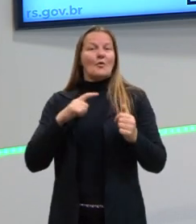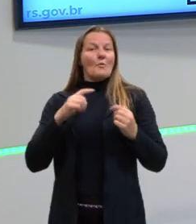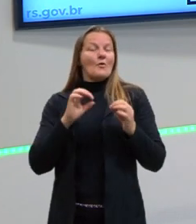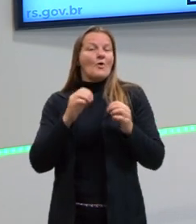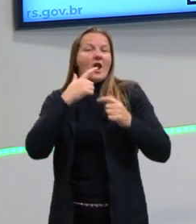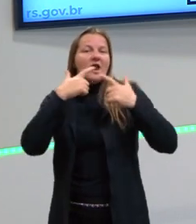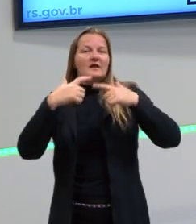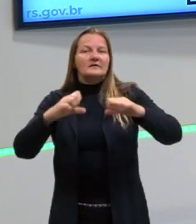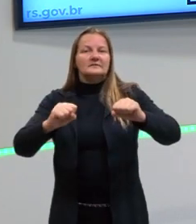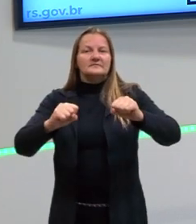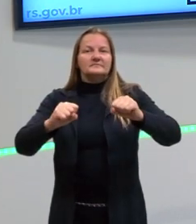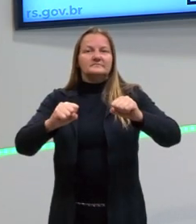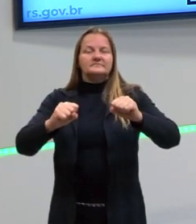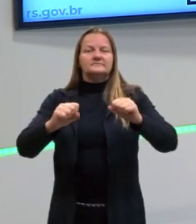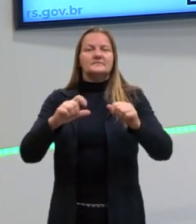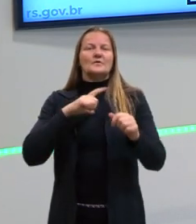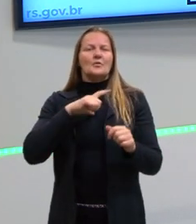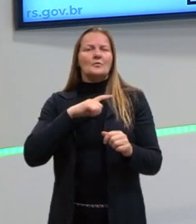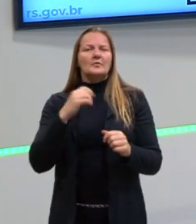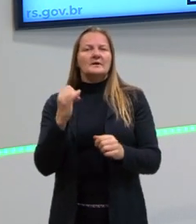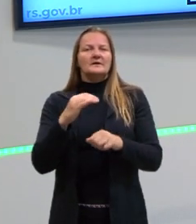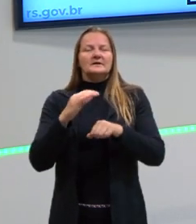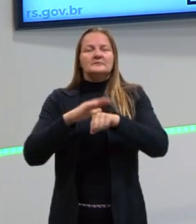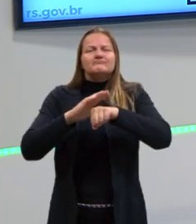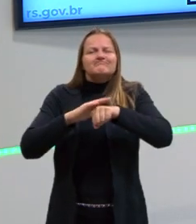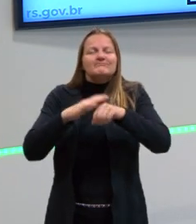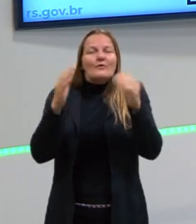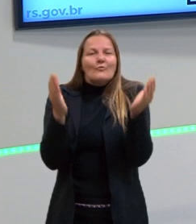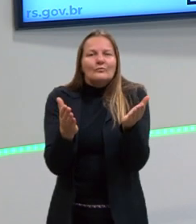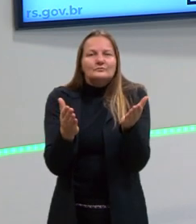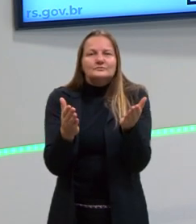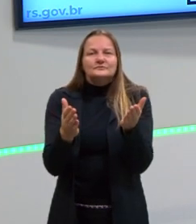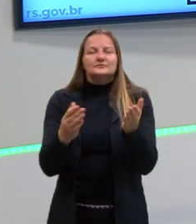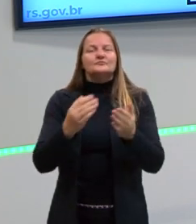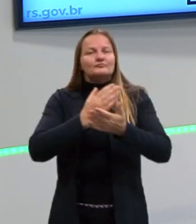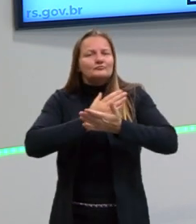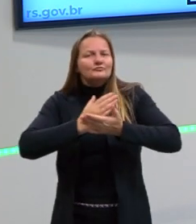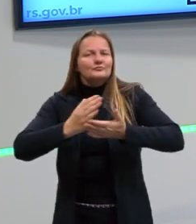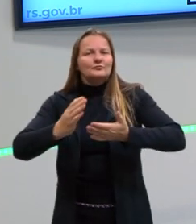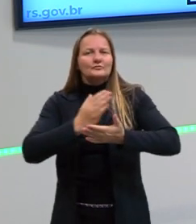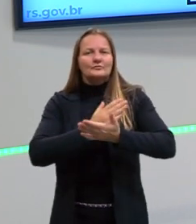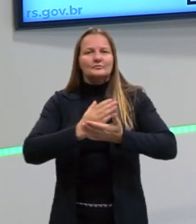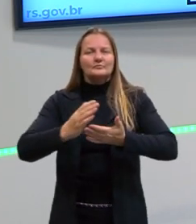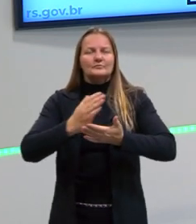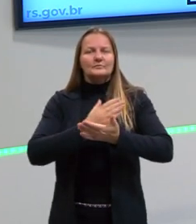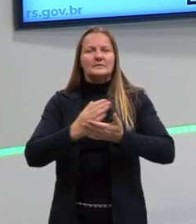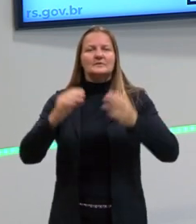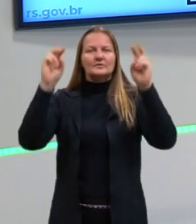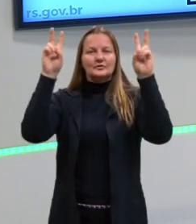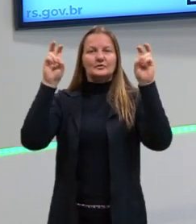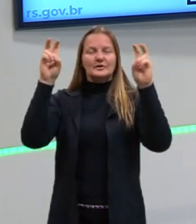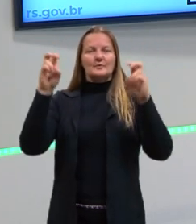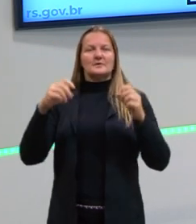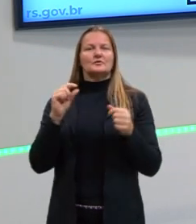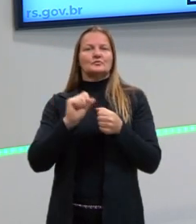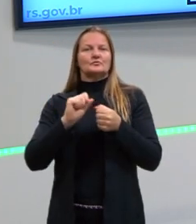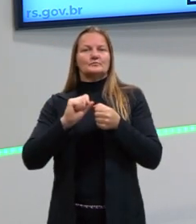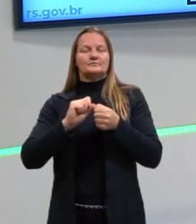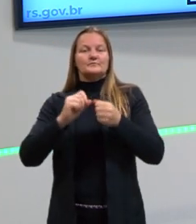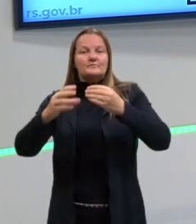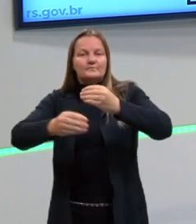sobre os nossos termos essenciais. Hoje, a gente começa a falar sobre os termos integrantes e